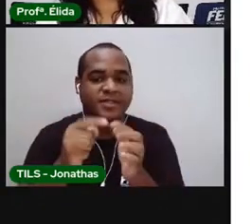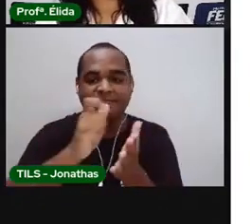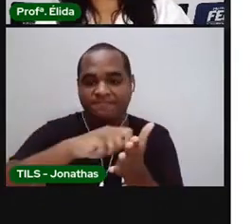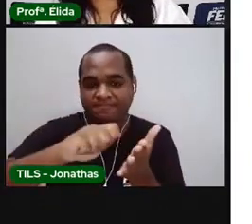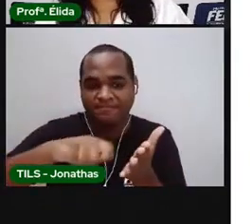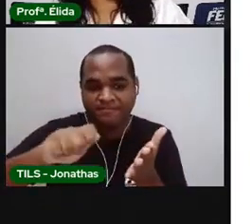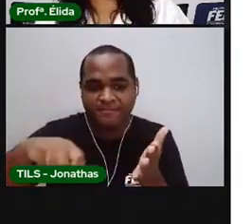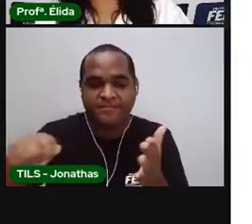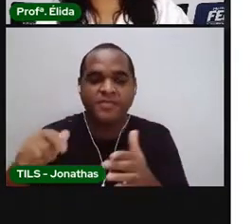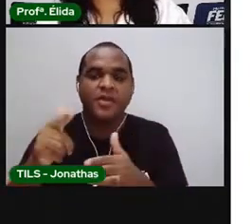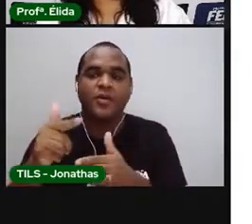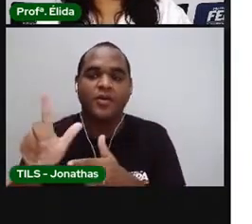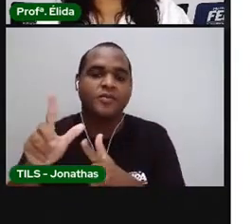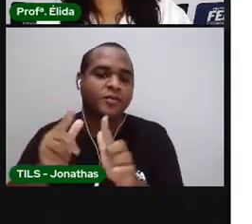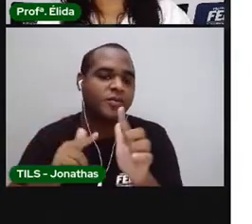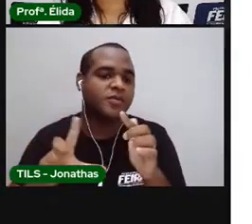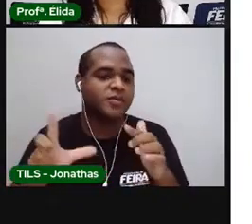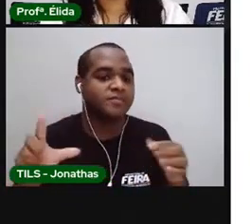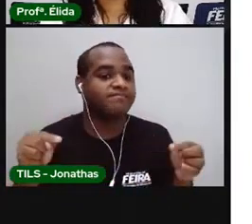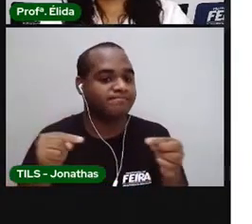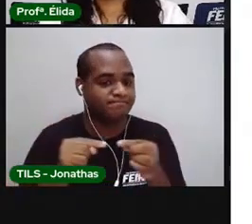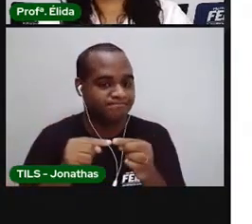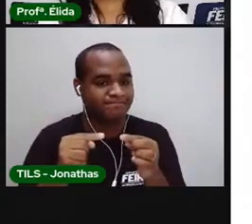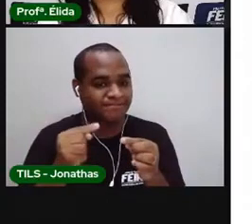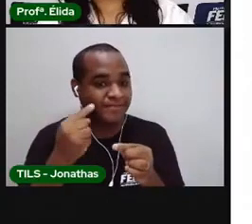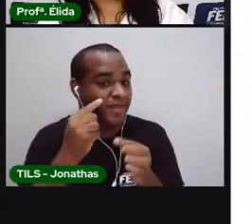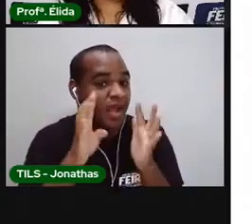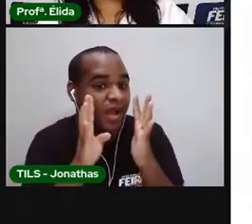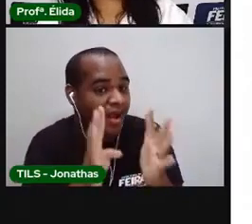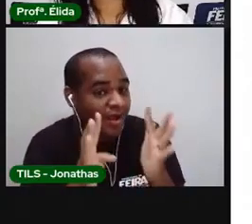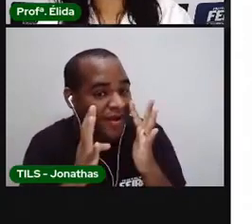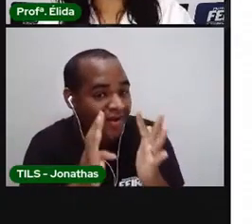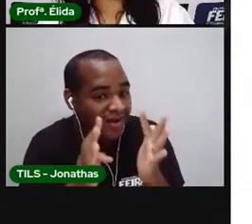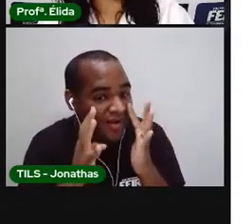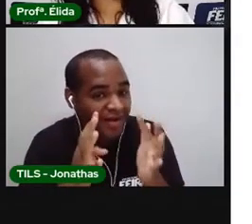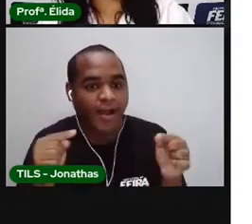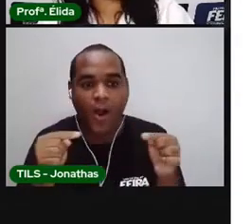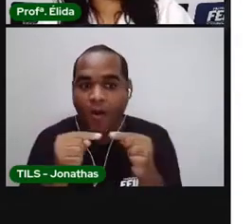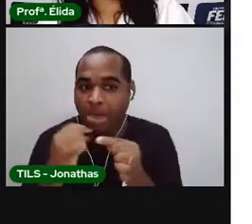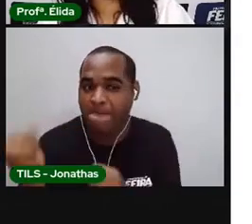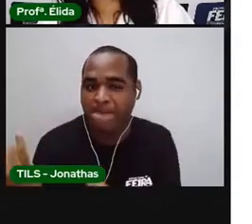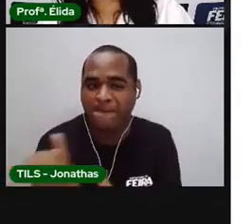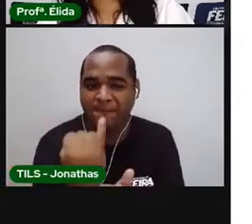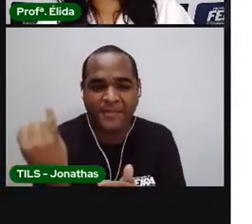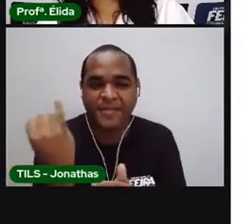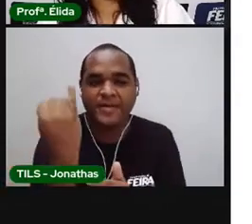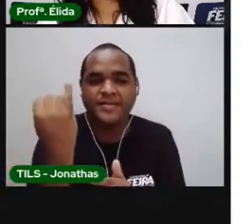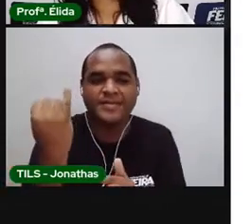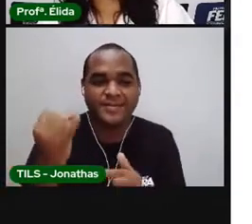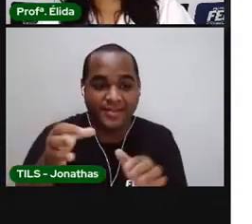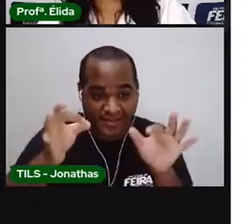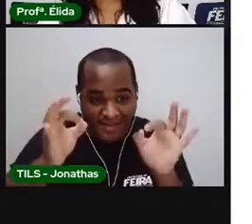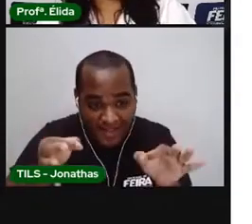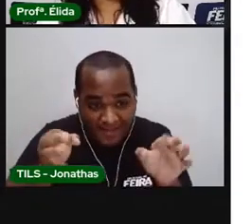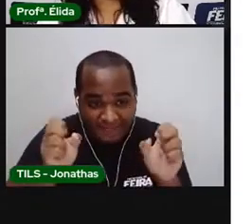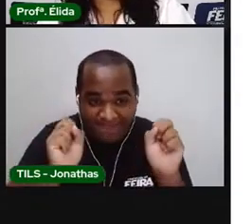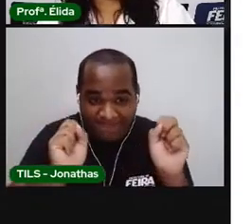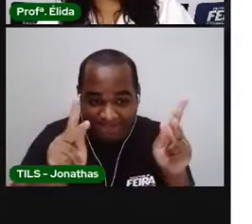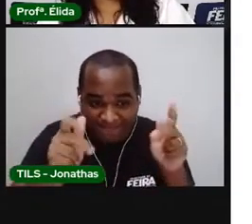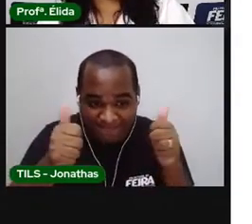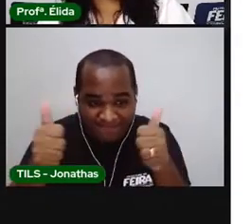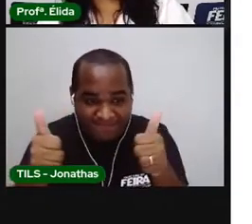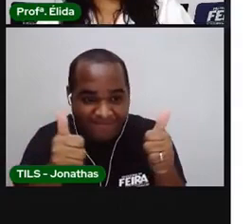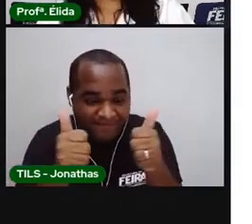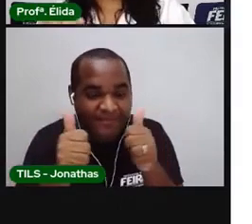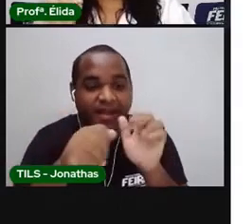um embaixo do outro. Presta atenção que isso aqui é muito importante. Certo? A